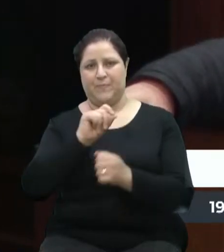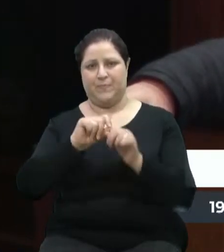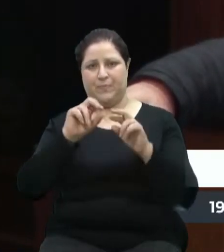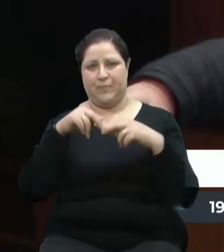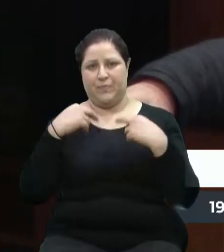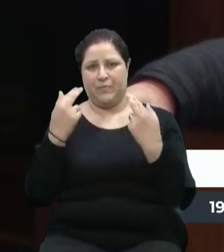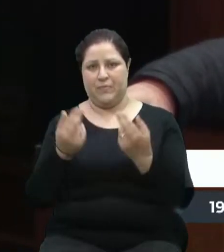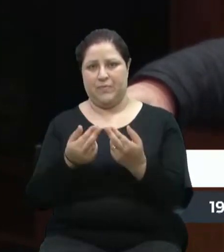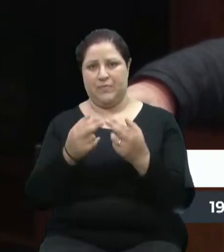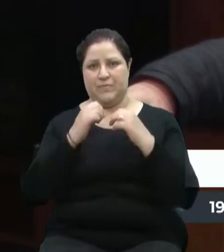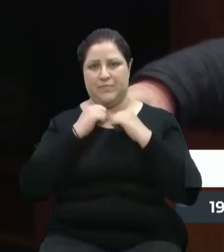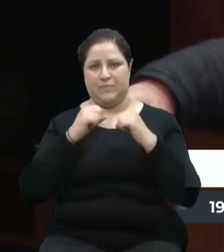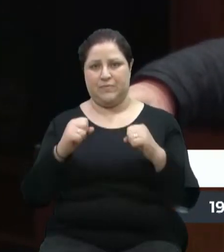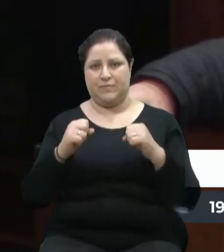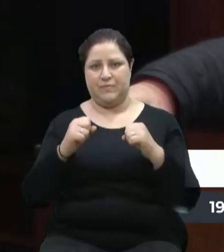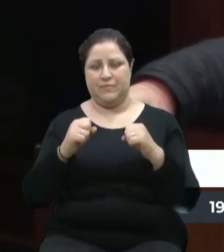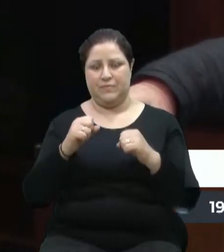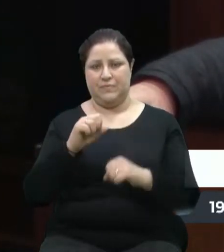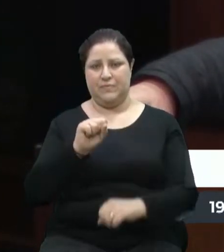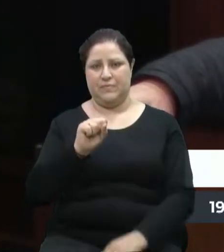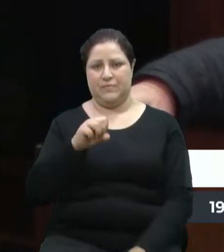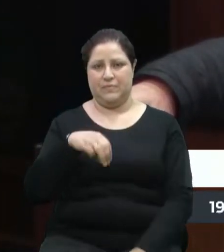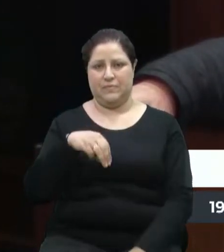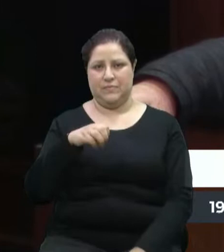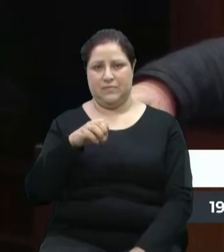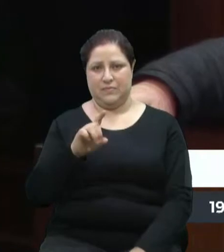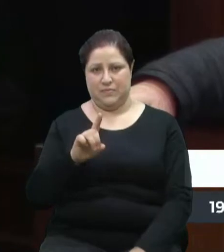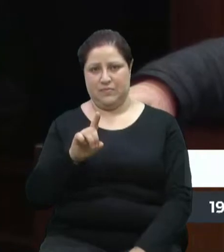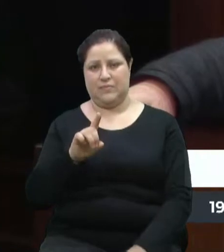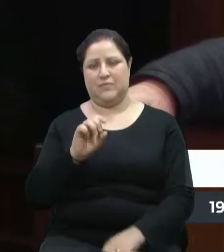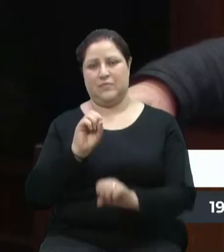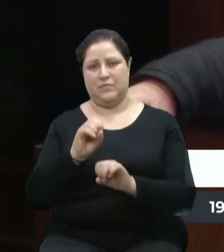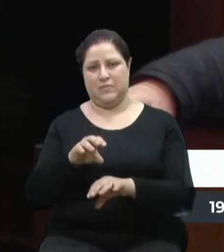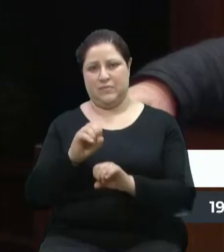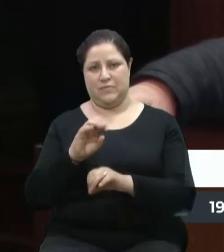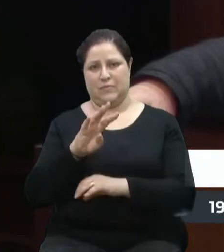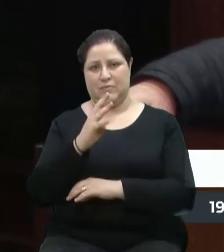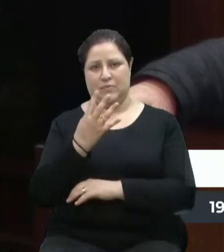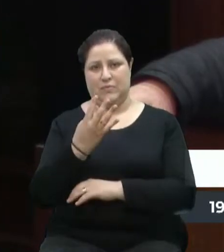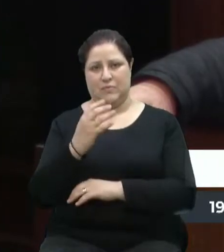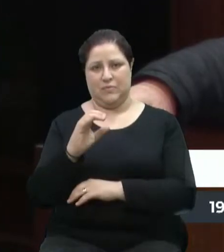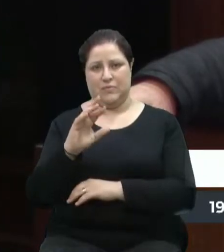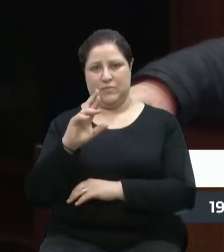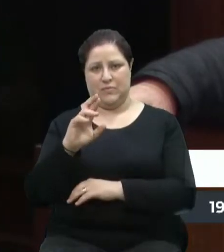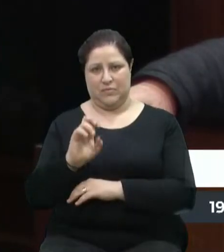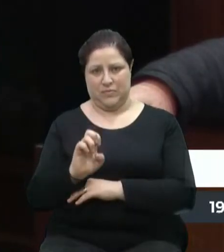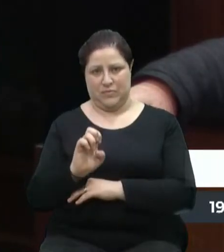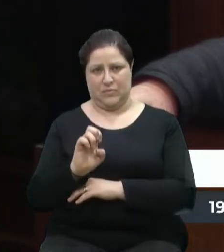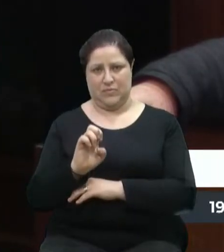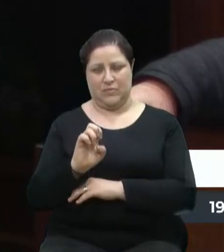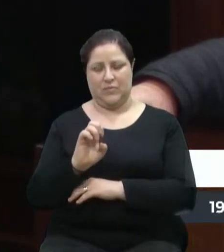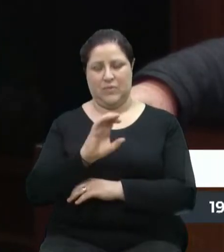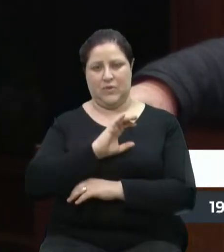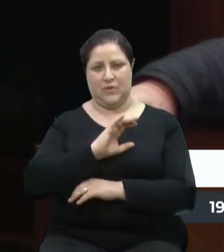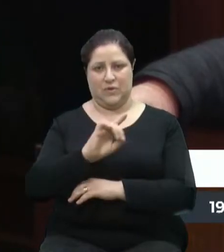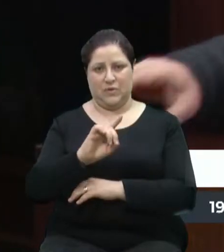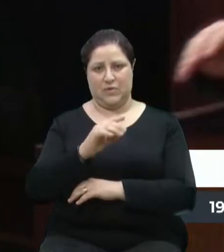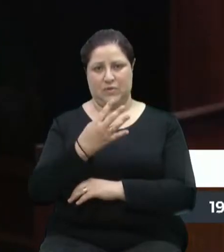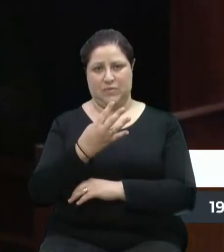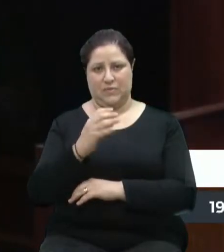a Secretaria da ESMED, a Secretaria da Educação, a Secretaria da Quarta Cré, né, a Coordenadoria da Quarta Cré.